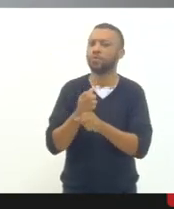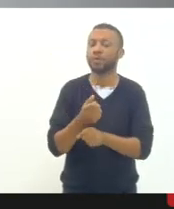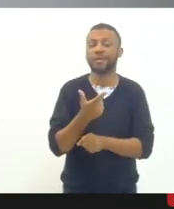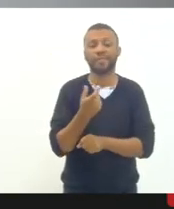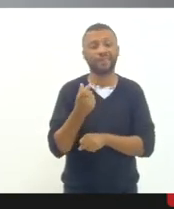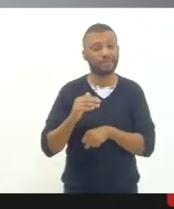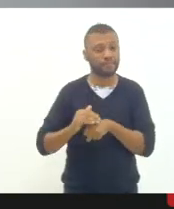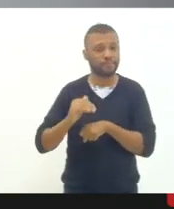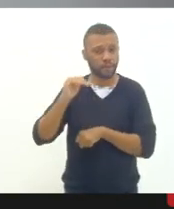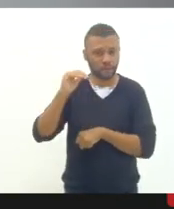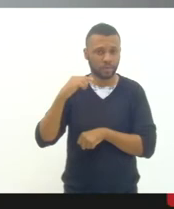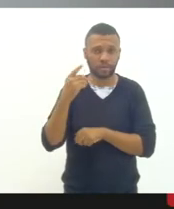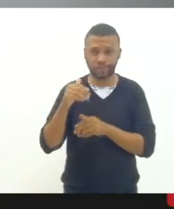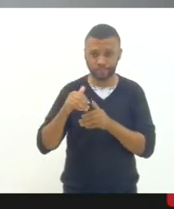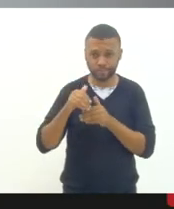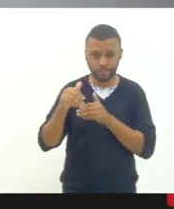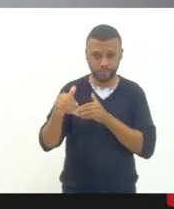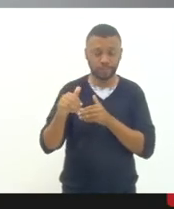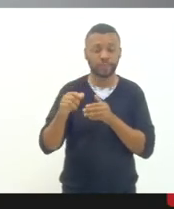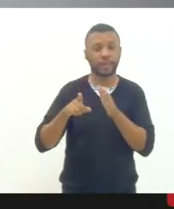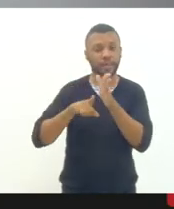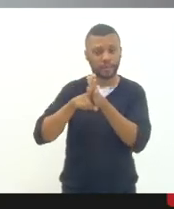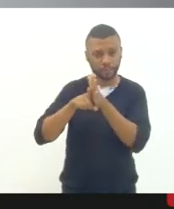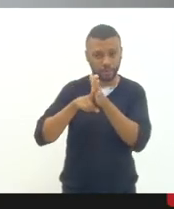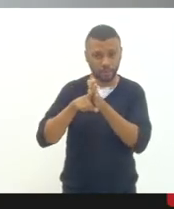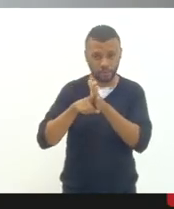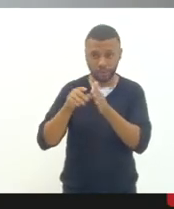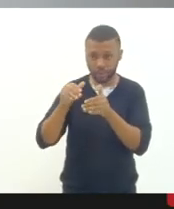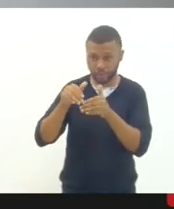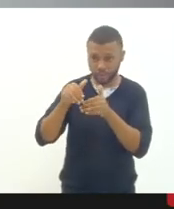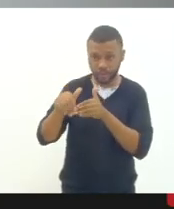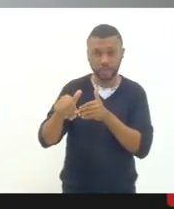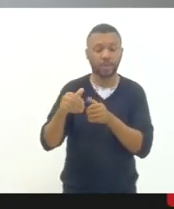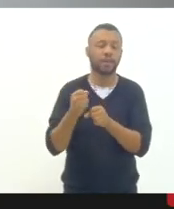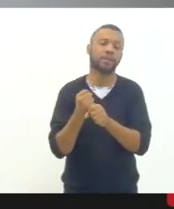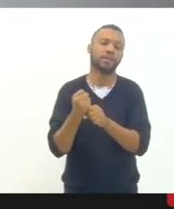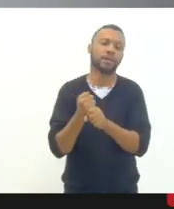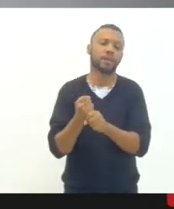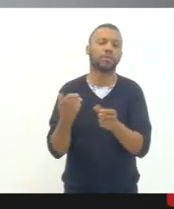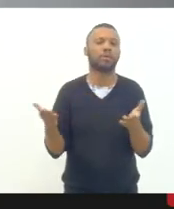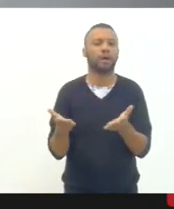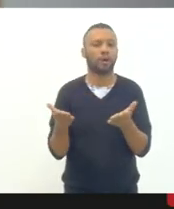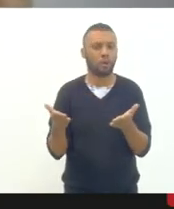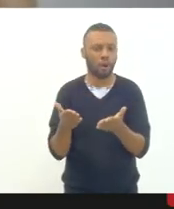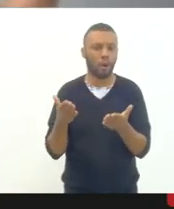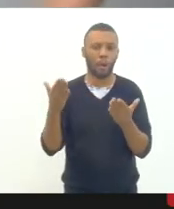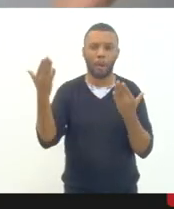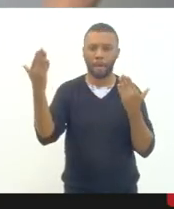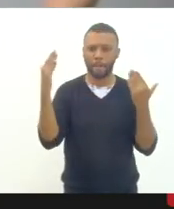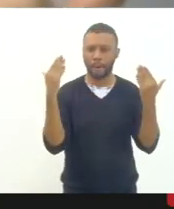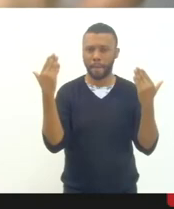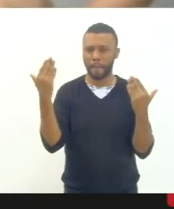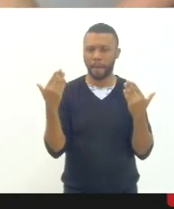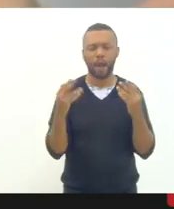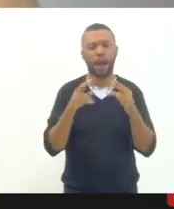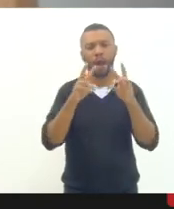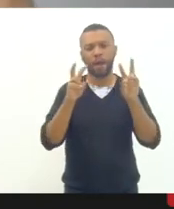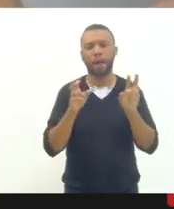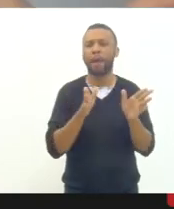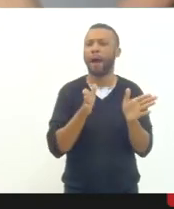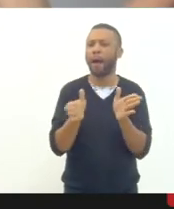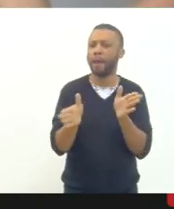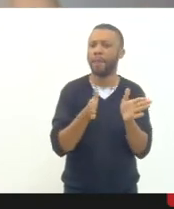lançar em breve o Right Education Index deste ano e faz essa comparação em termos de acessibilidade